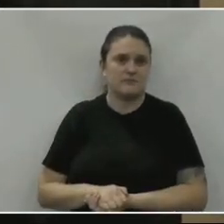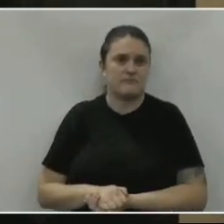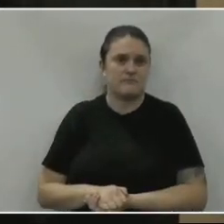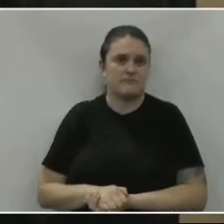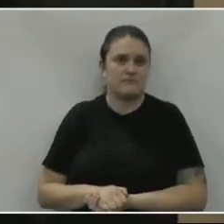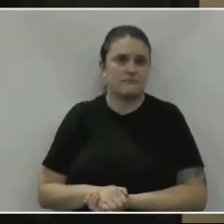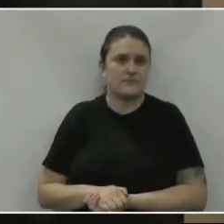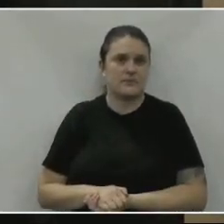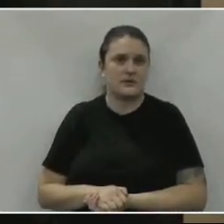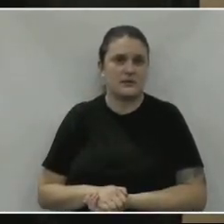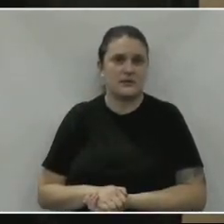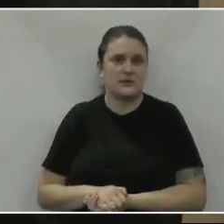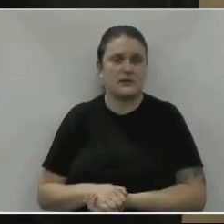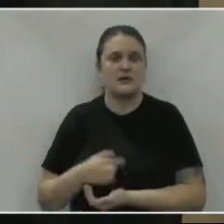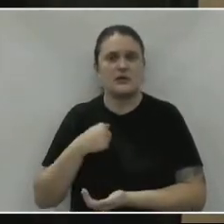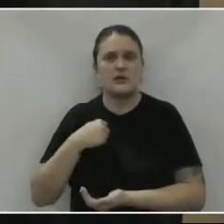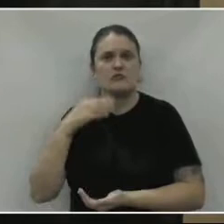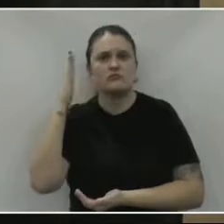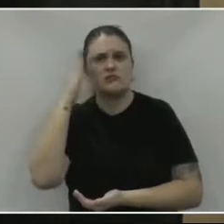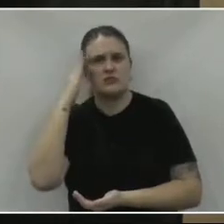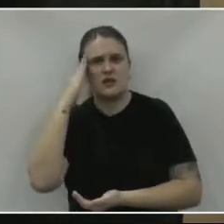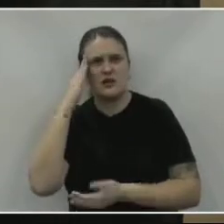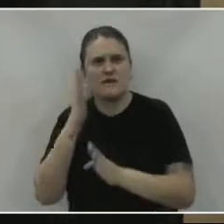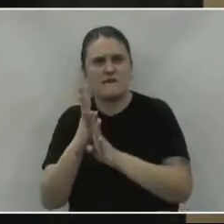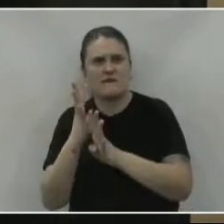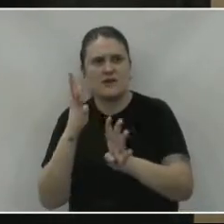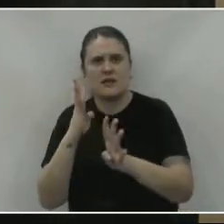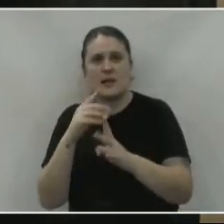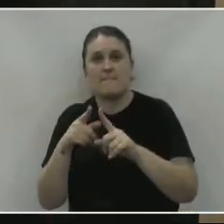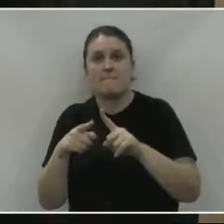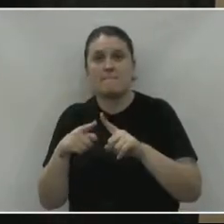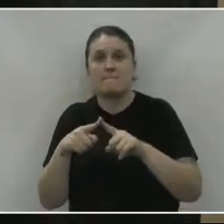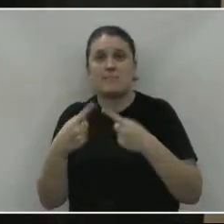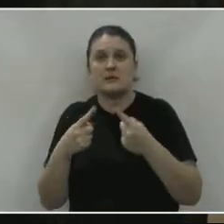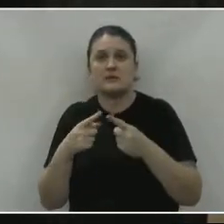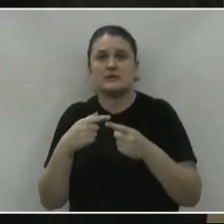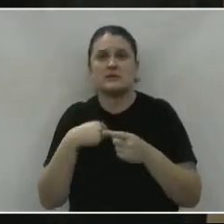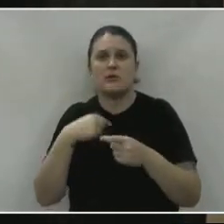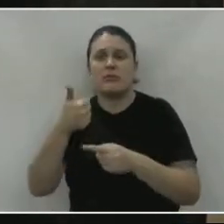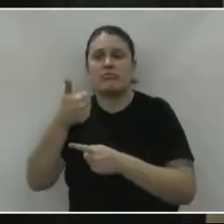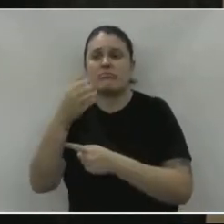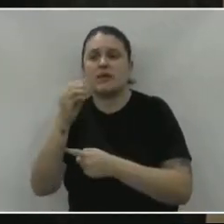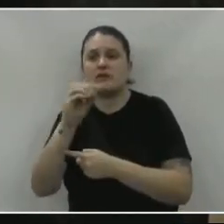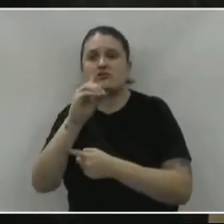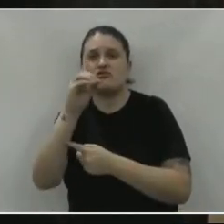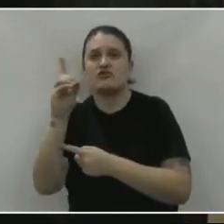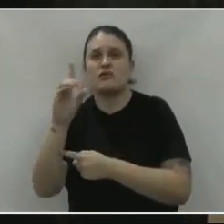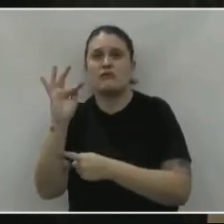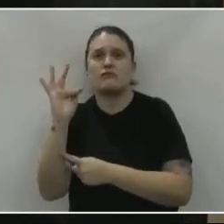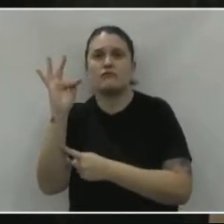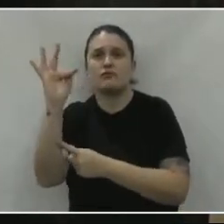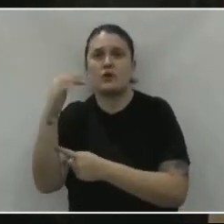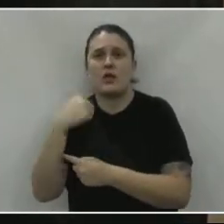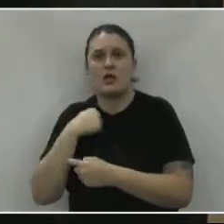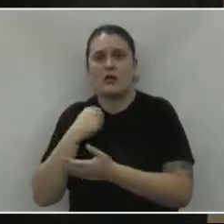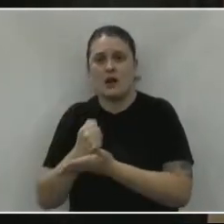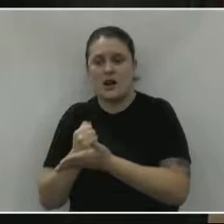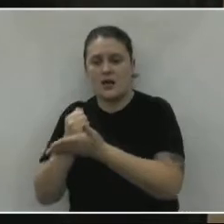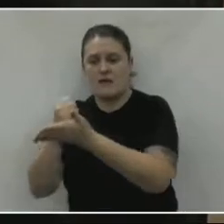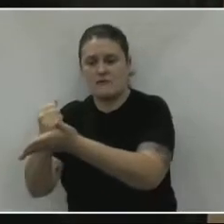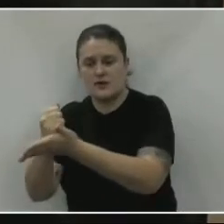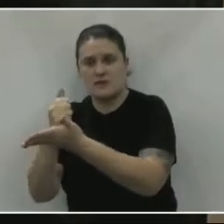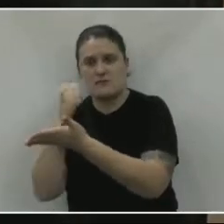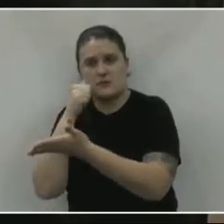porque... Não, eu sei que há esse critério. Só que eu agendei a consulta para dez dias para frente e levei essa idosa lá. Se eu não